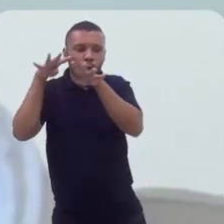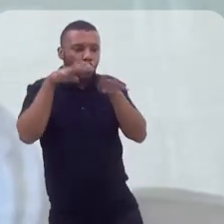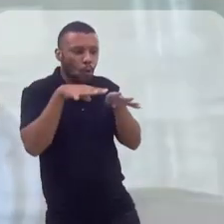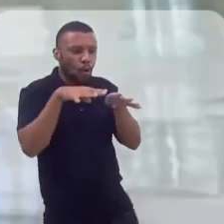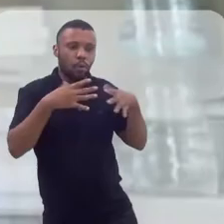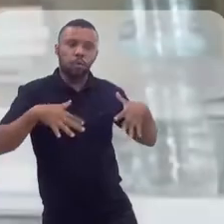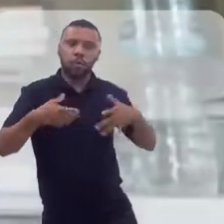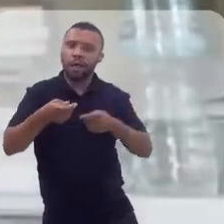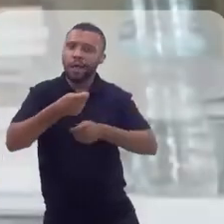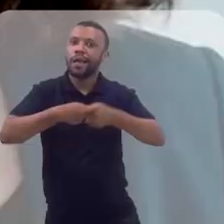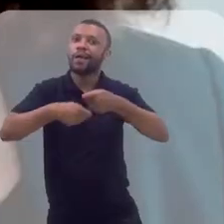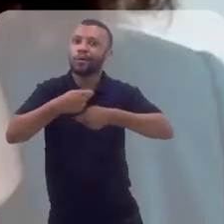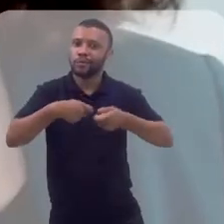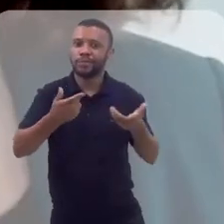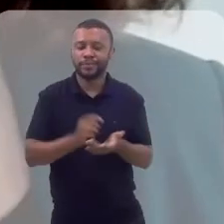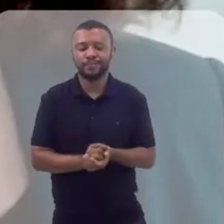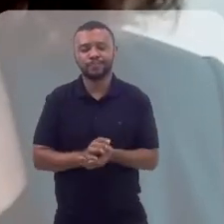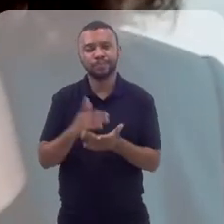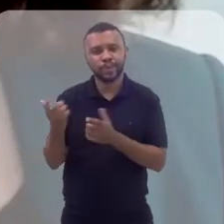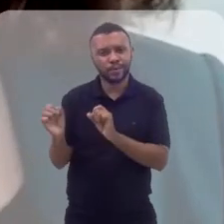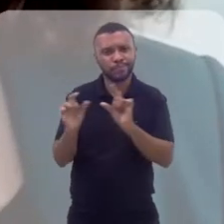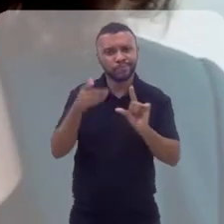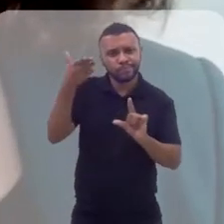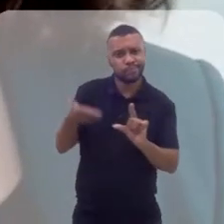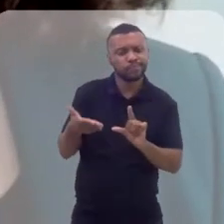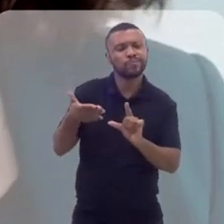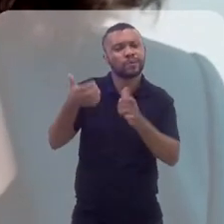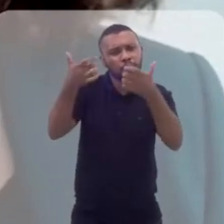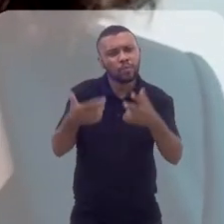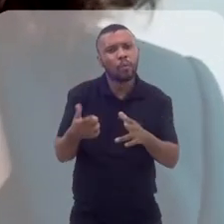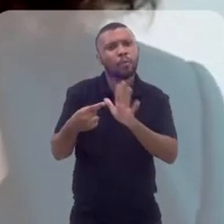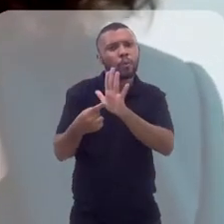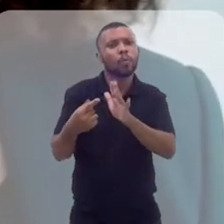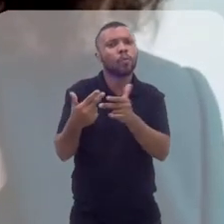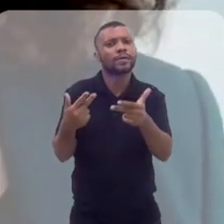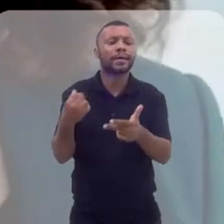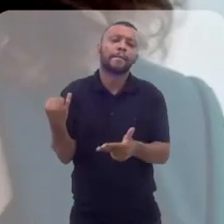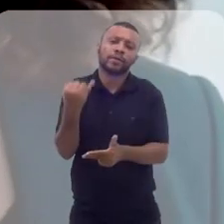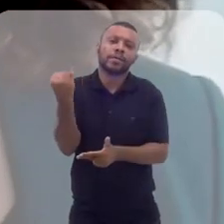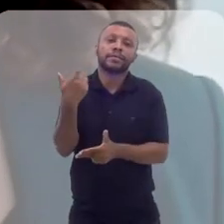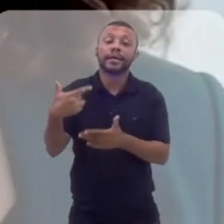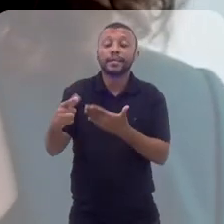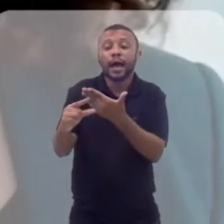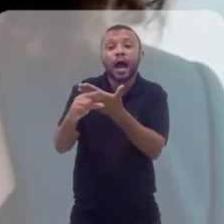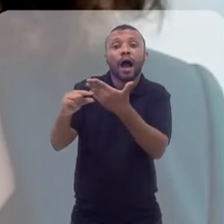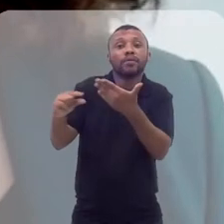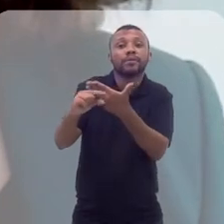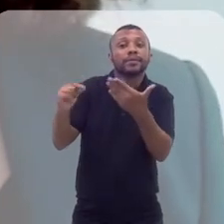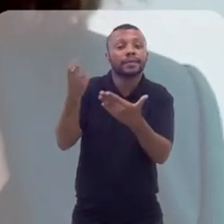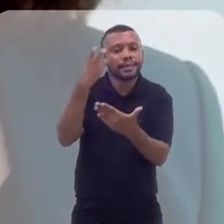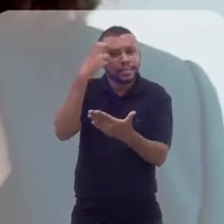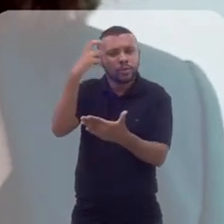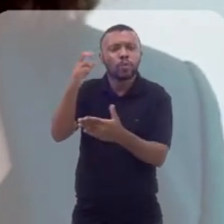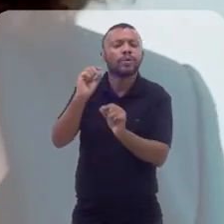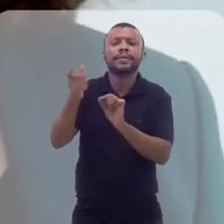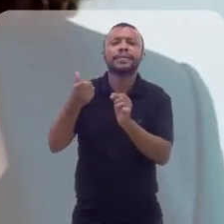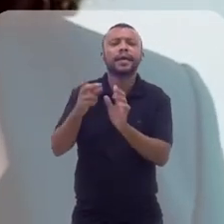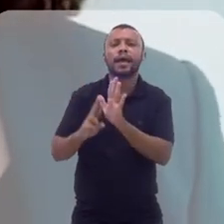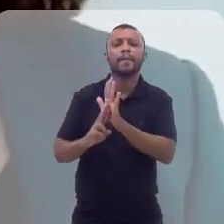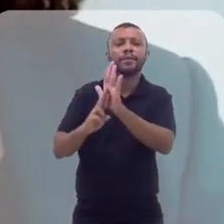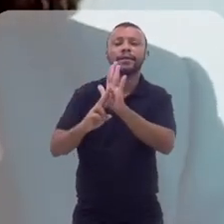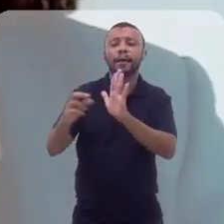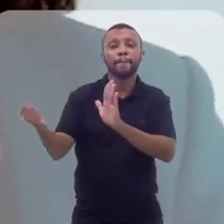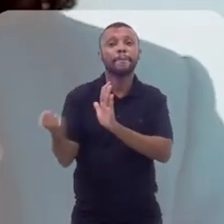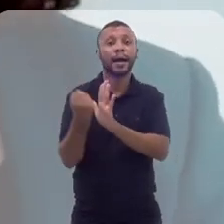de vista econômico. O pesquisador aqui, o Luiz Carlos Prestes Filho, trouxe um ponto importante, que é da propriedade intelectual. O que representa a marca